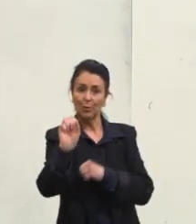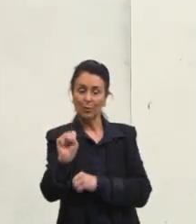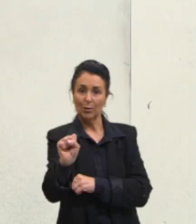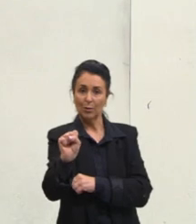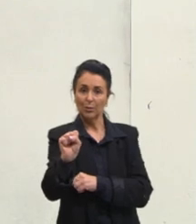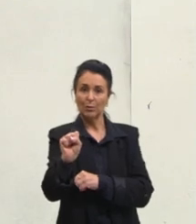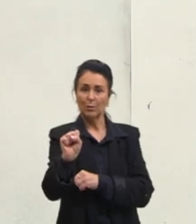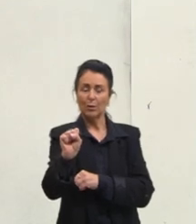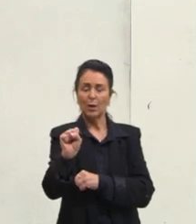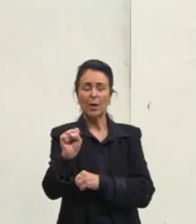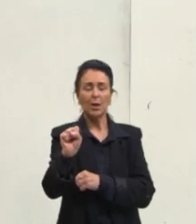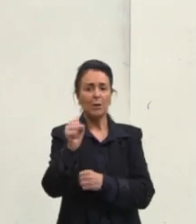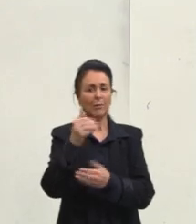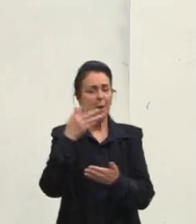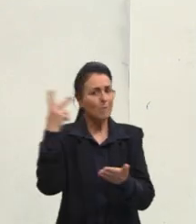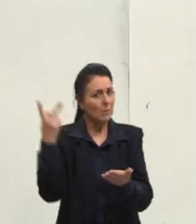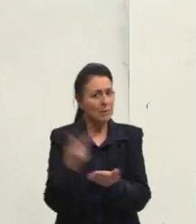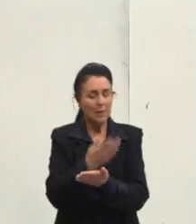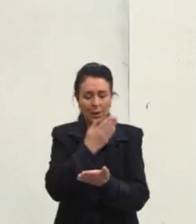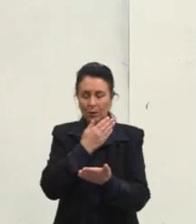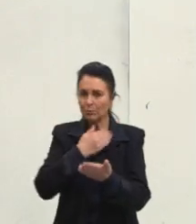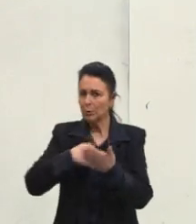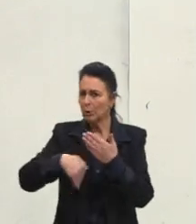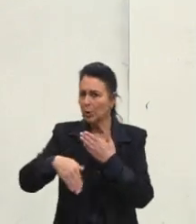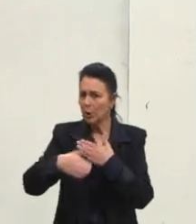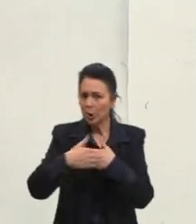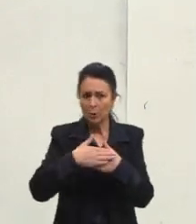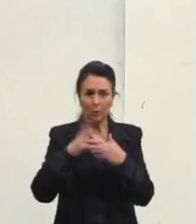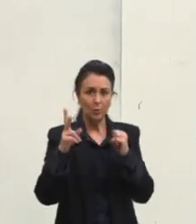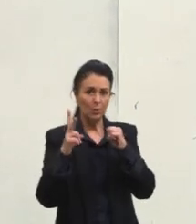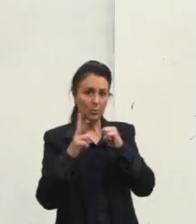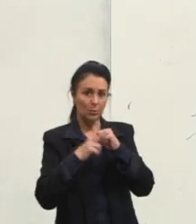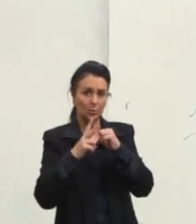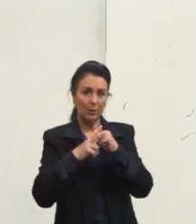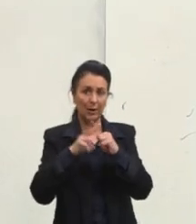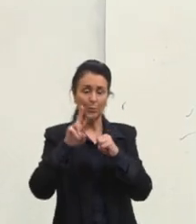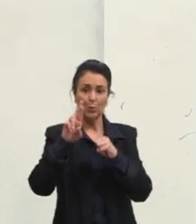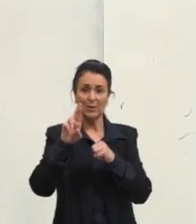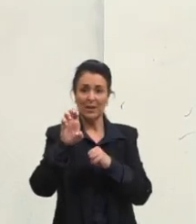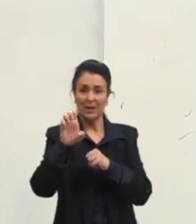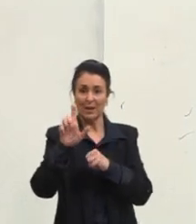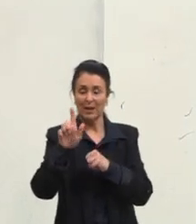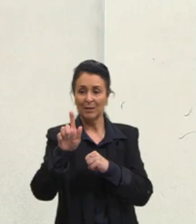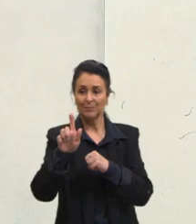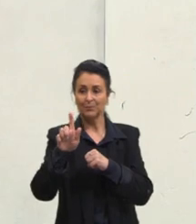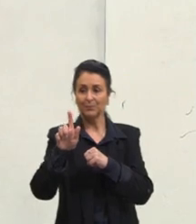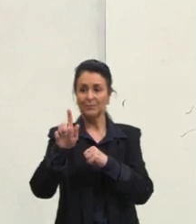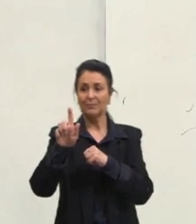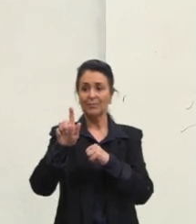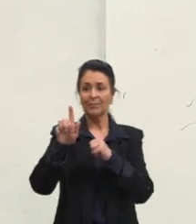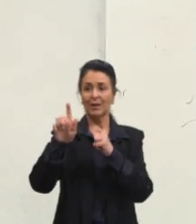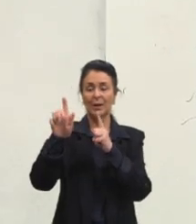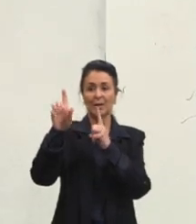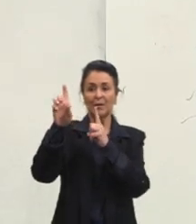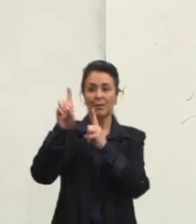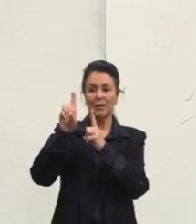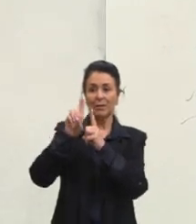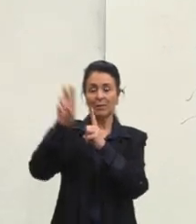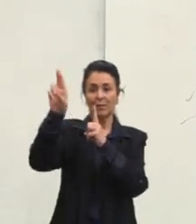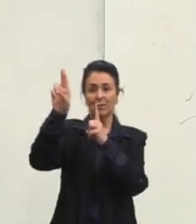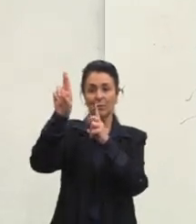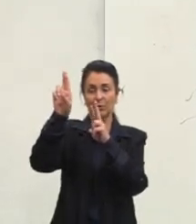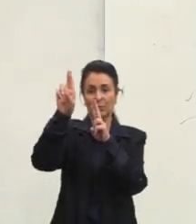com todos, com todos os verbos regulares. Os irregulares, por exemplo,